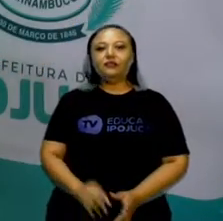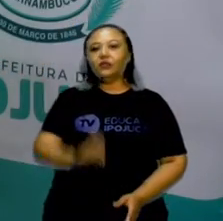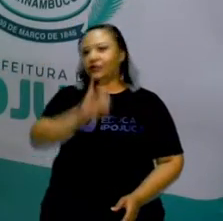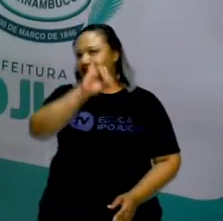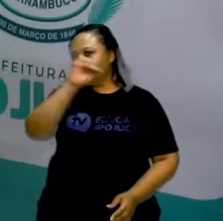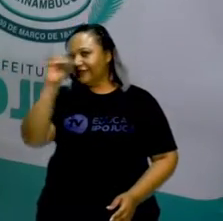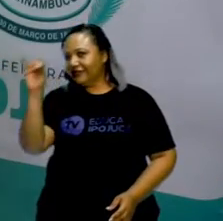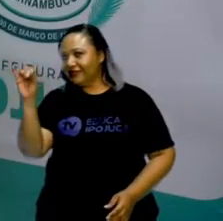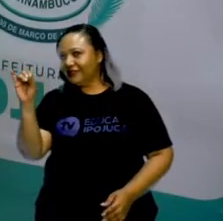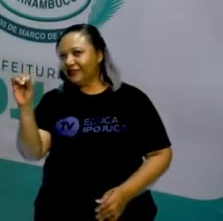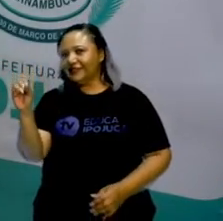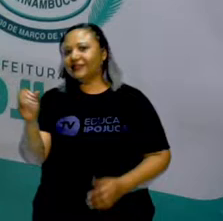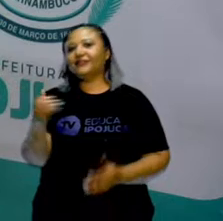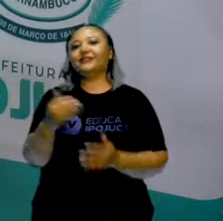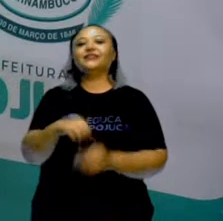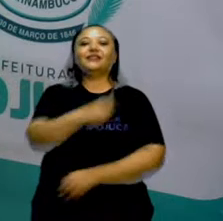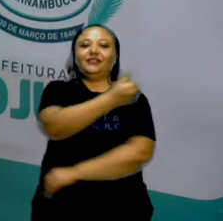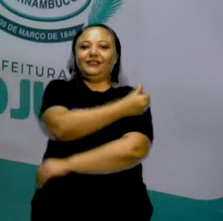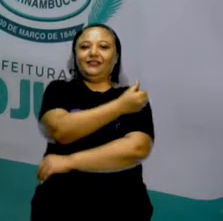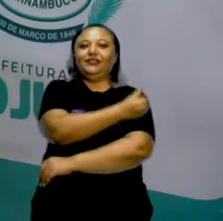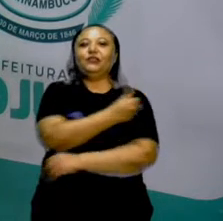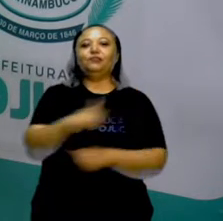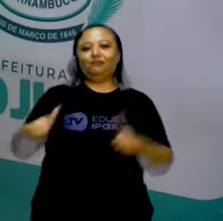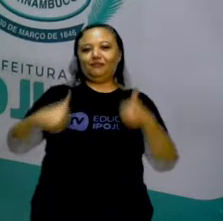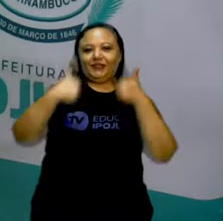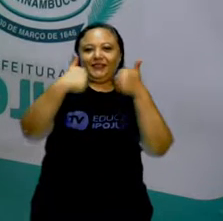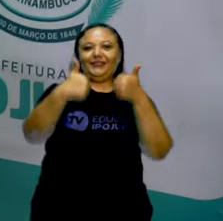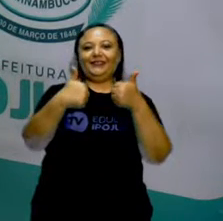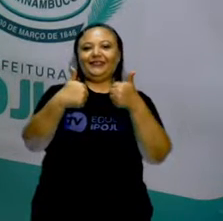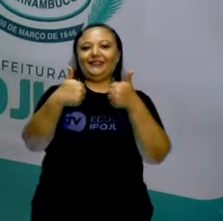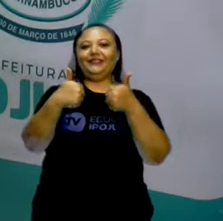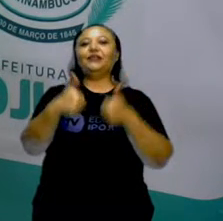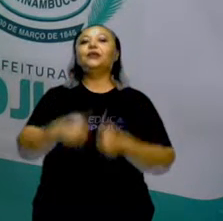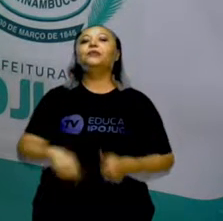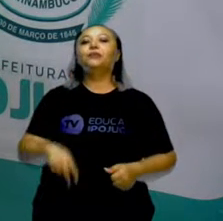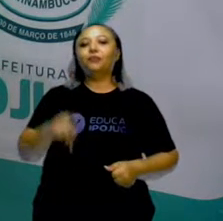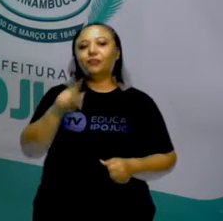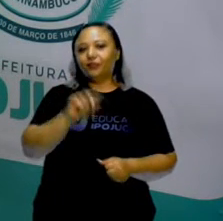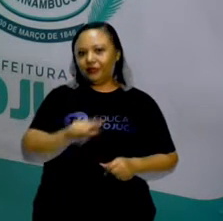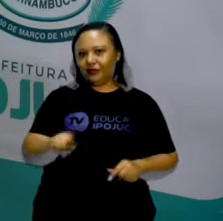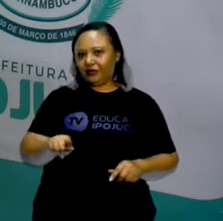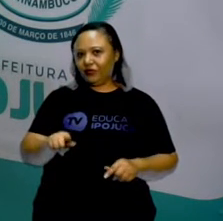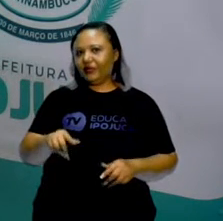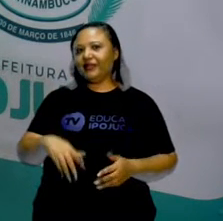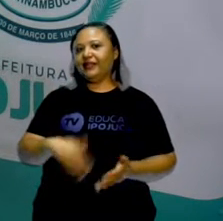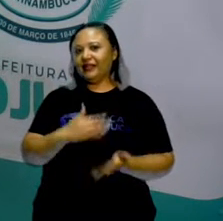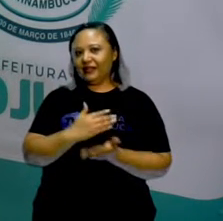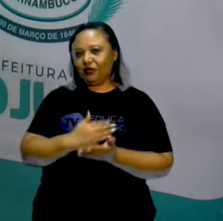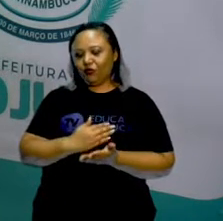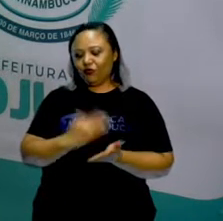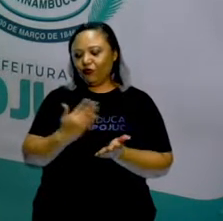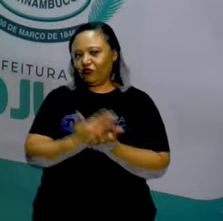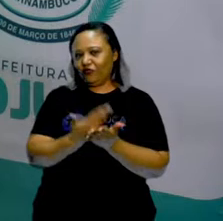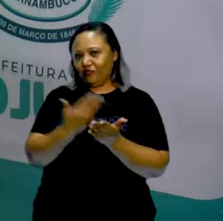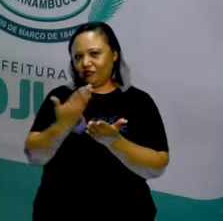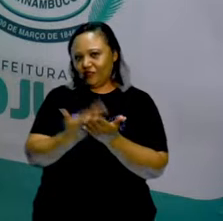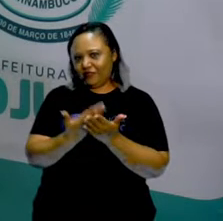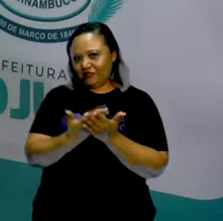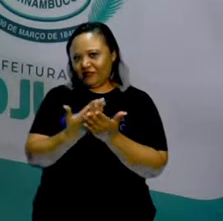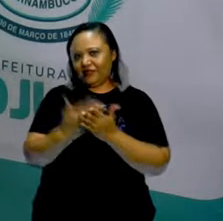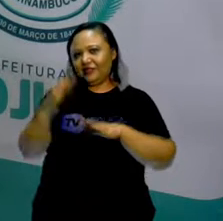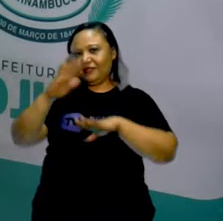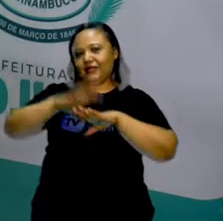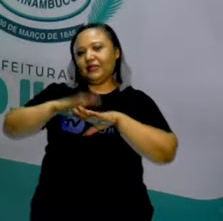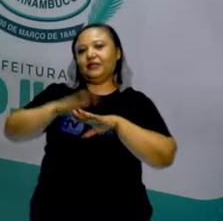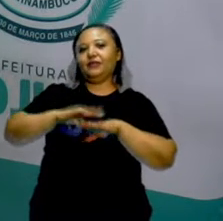Olá, meu sexto ano! Tudo bem? Como é que vocês estão? Preparados para mais uma aula de matemática? Sou o professor